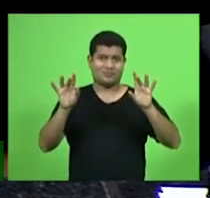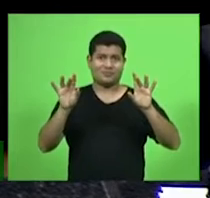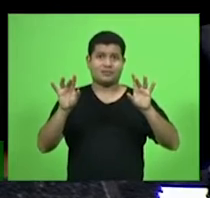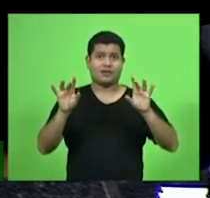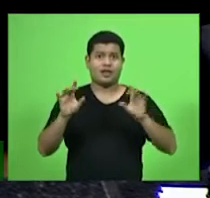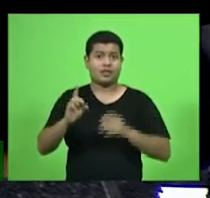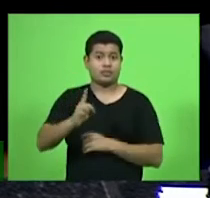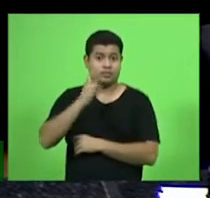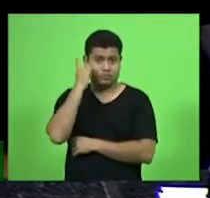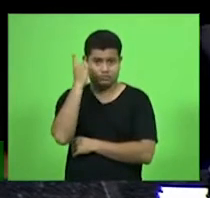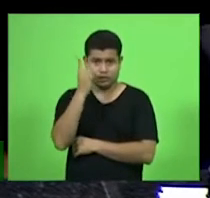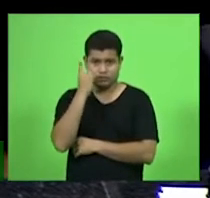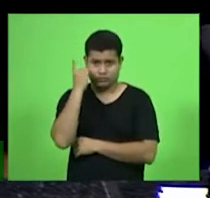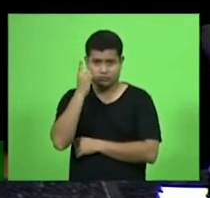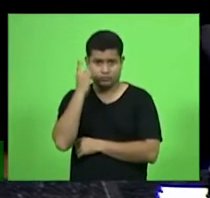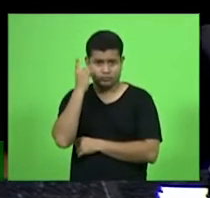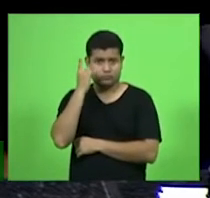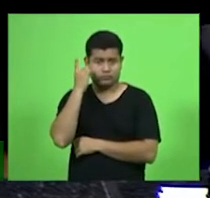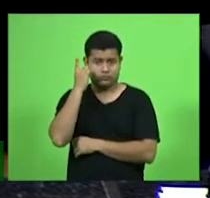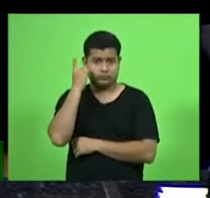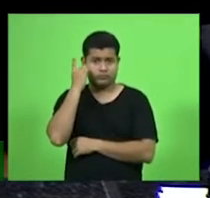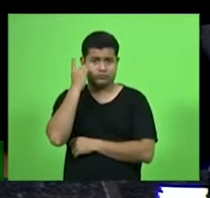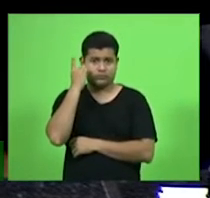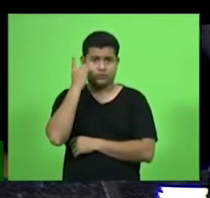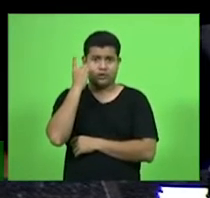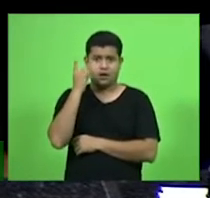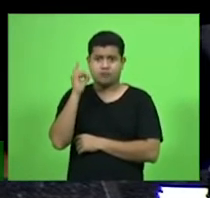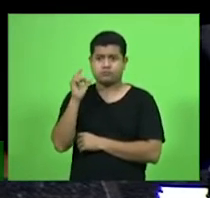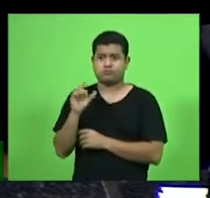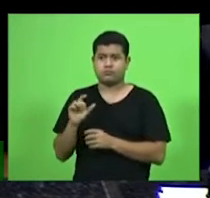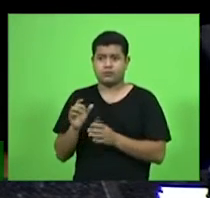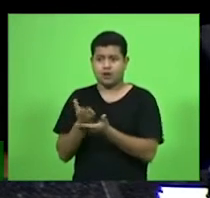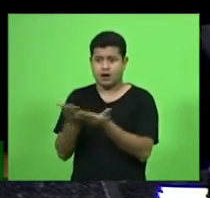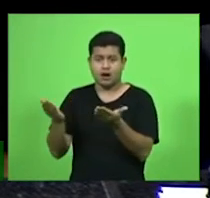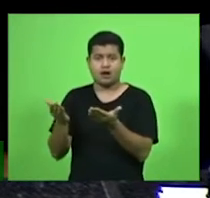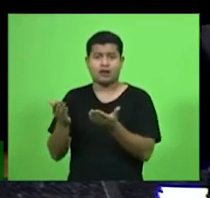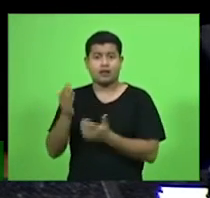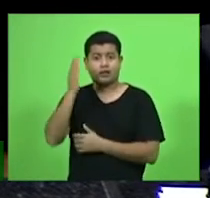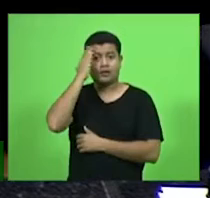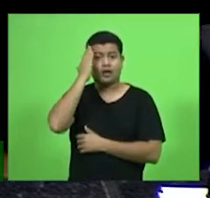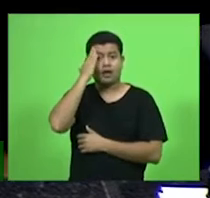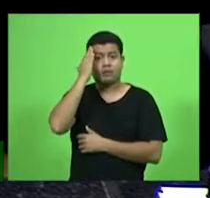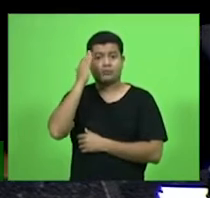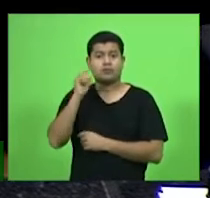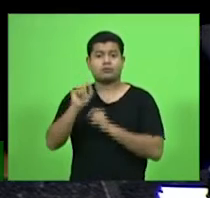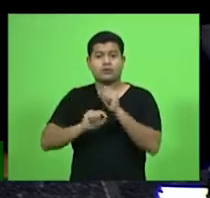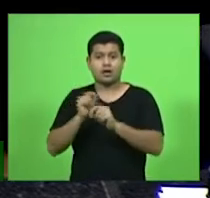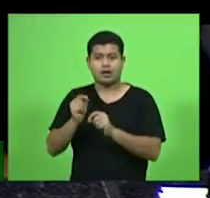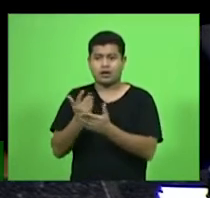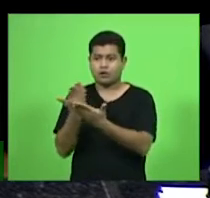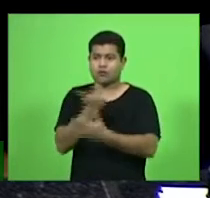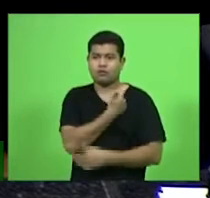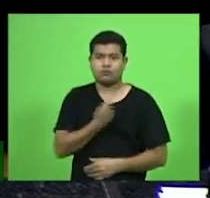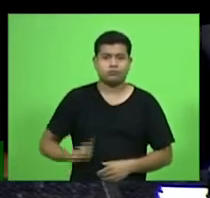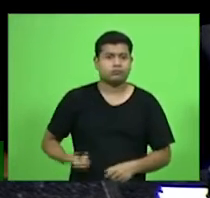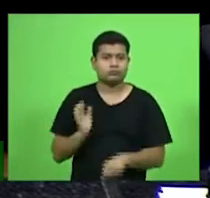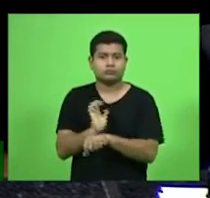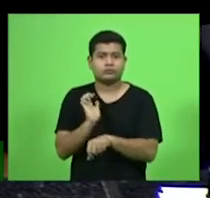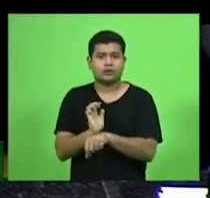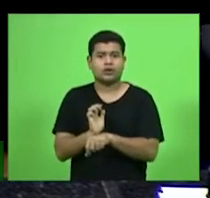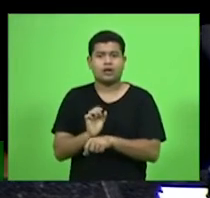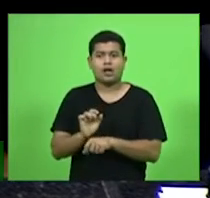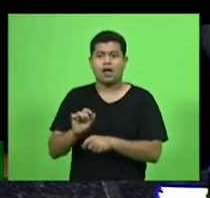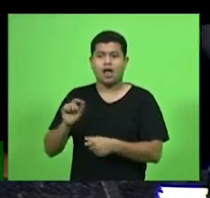deputados para saber o que o governo do Estado está fazendo com os 40